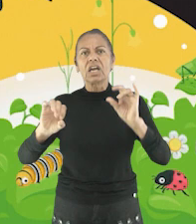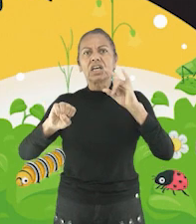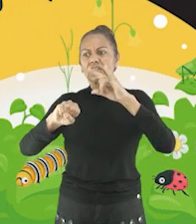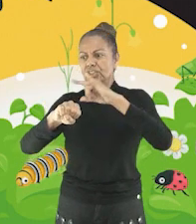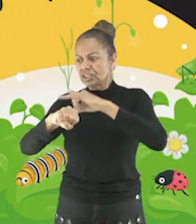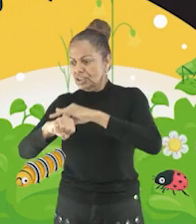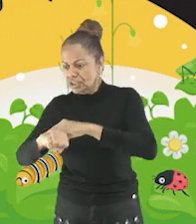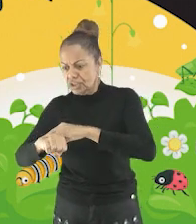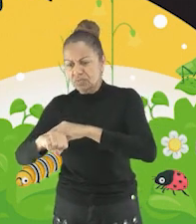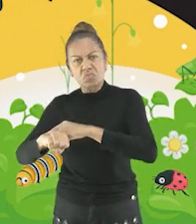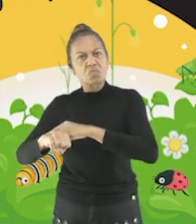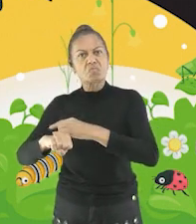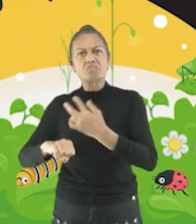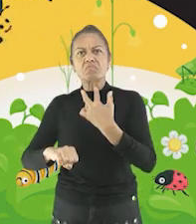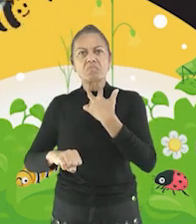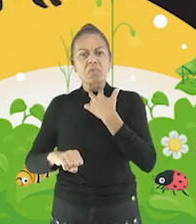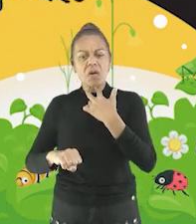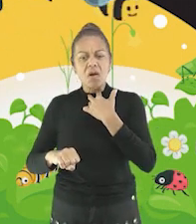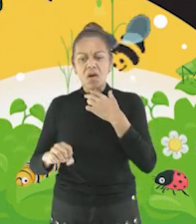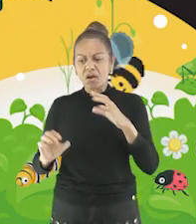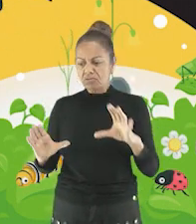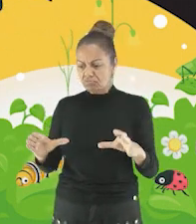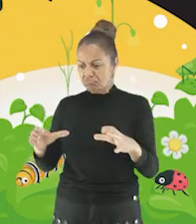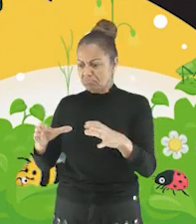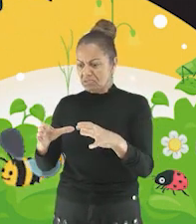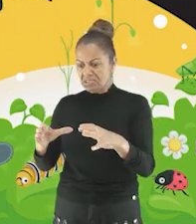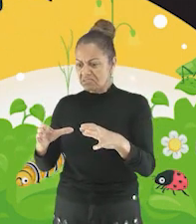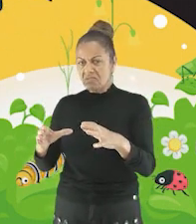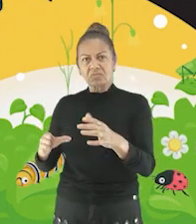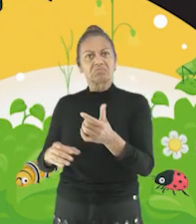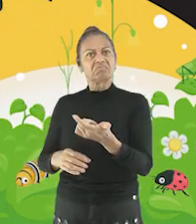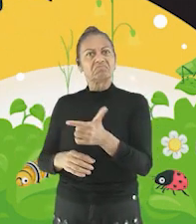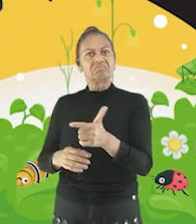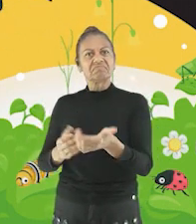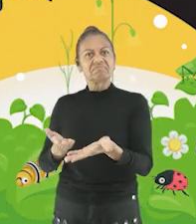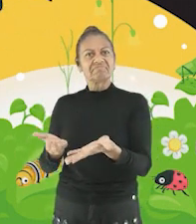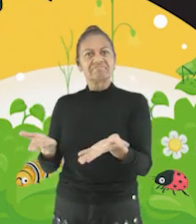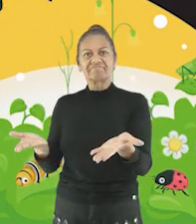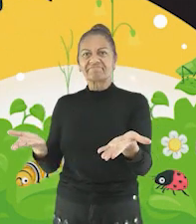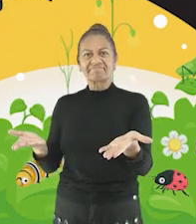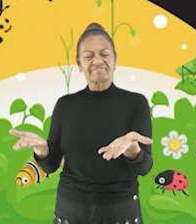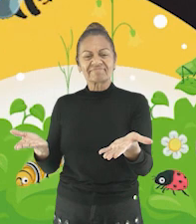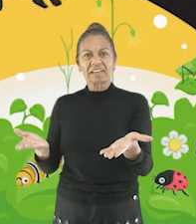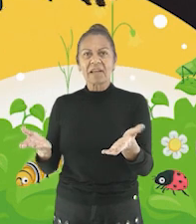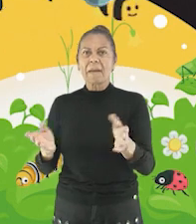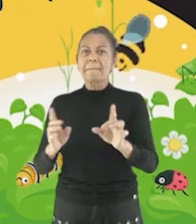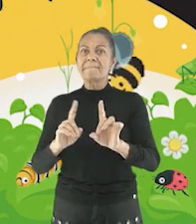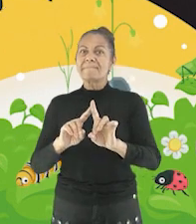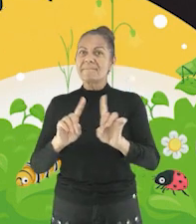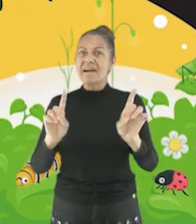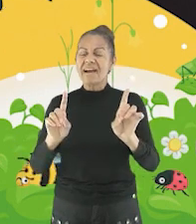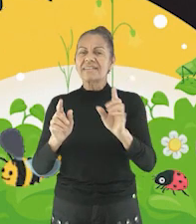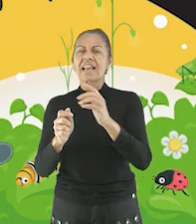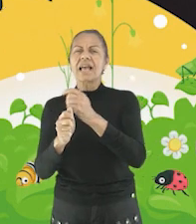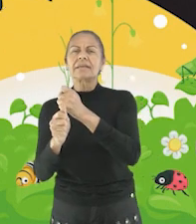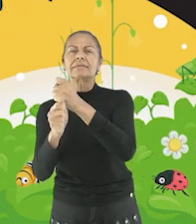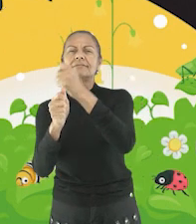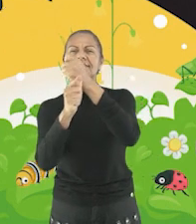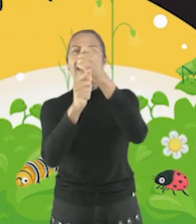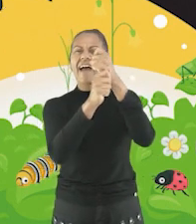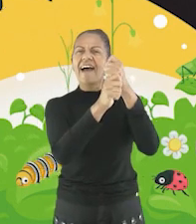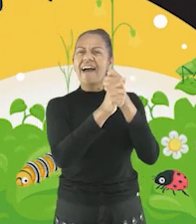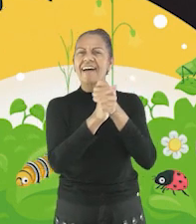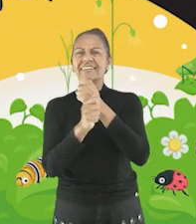Ninguém podia fazer pipí, porque penico não tinha ali. Mas